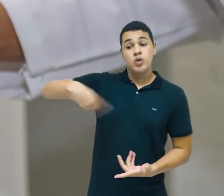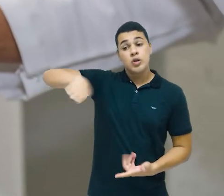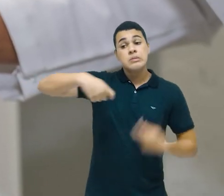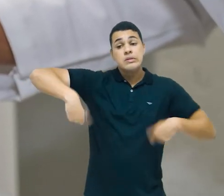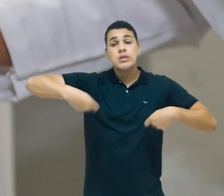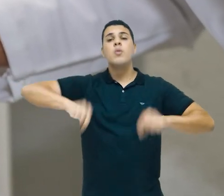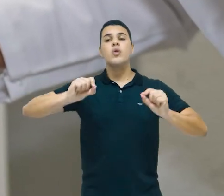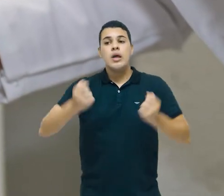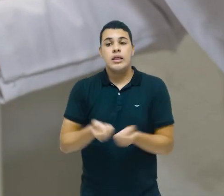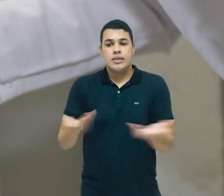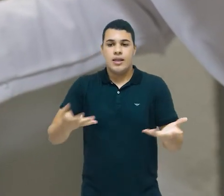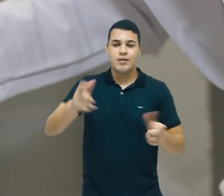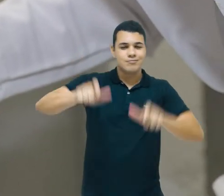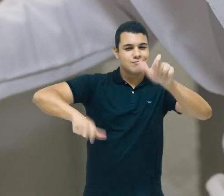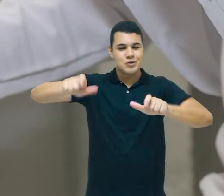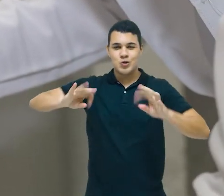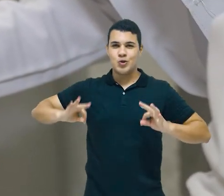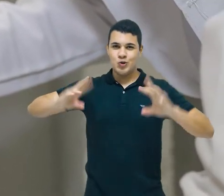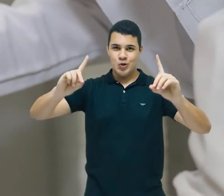para todos.